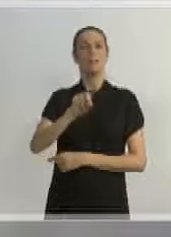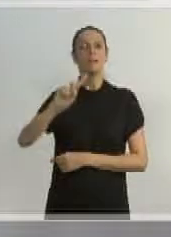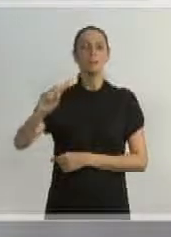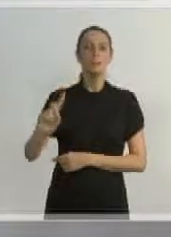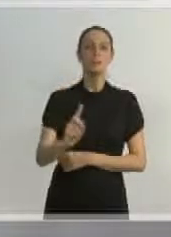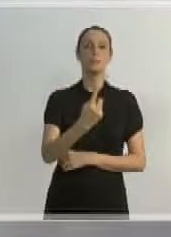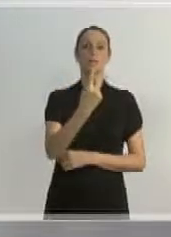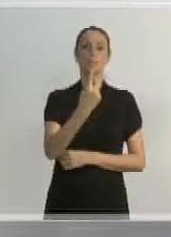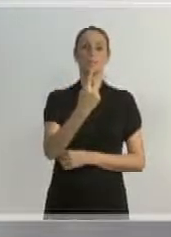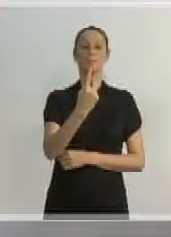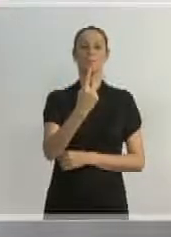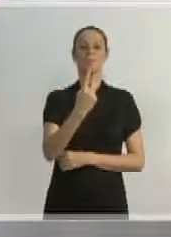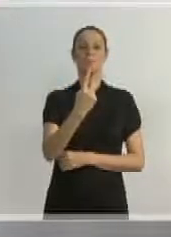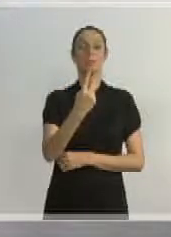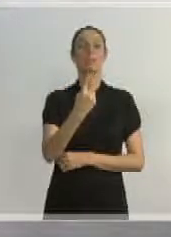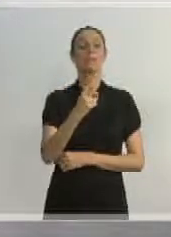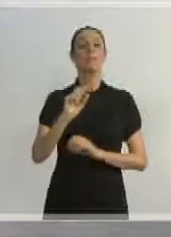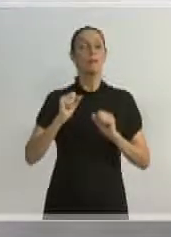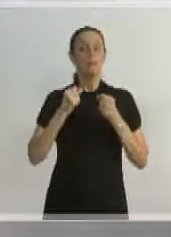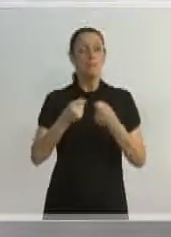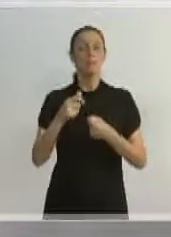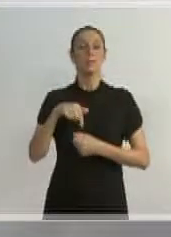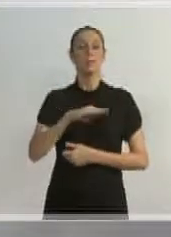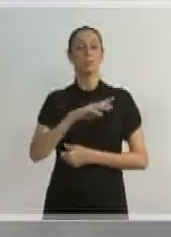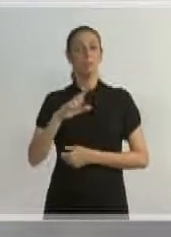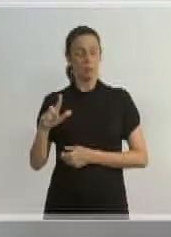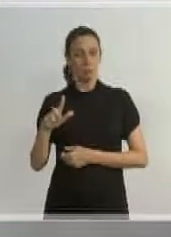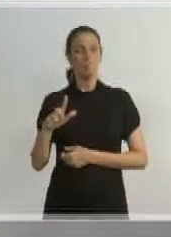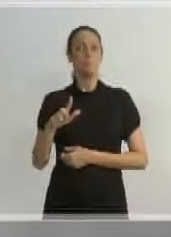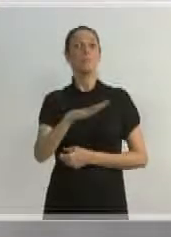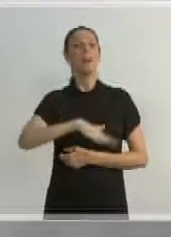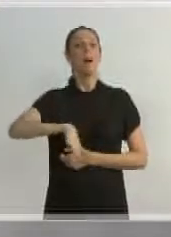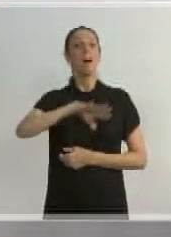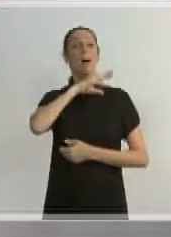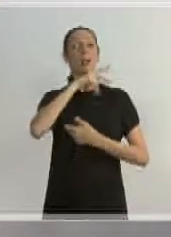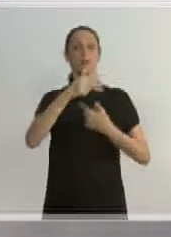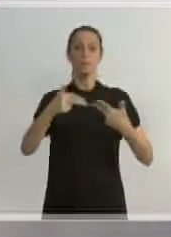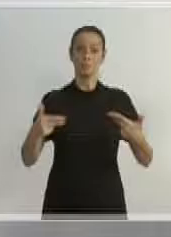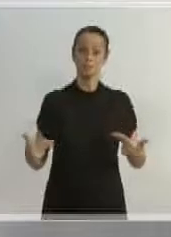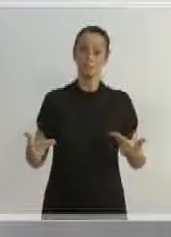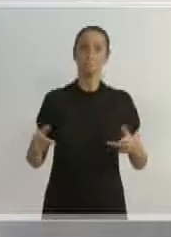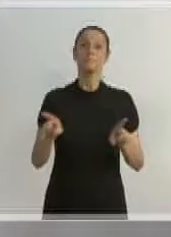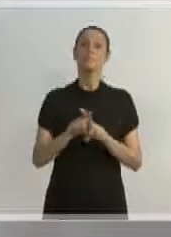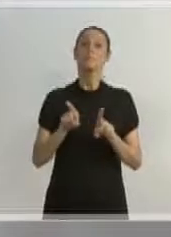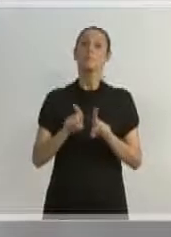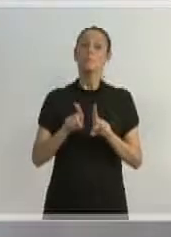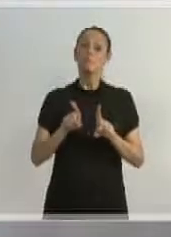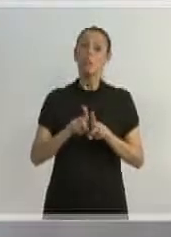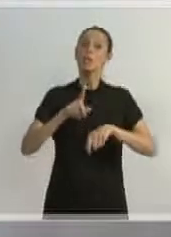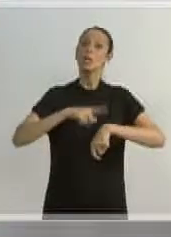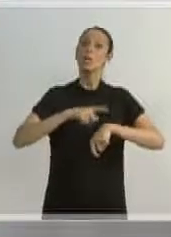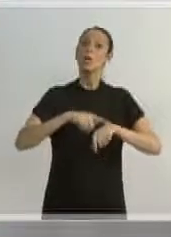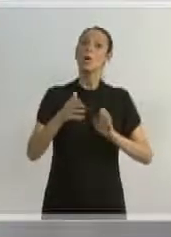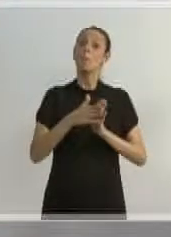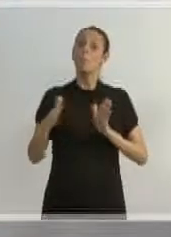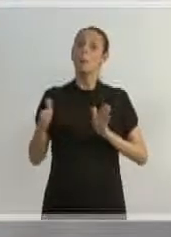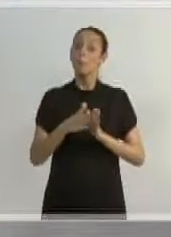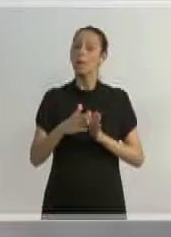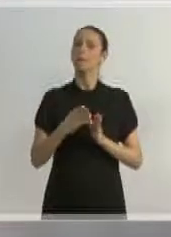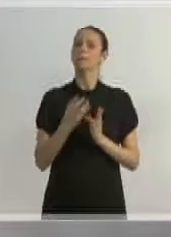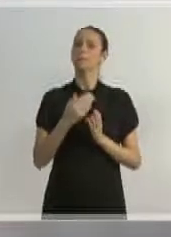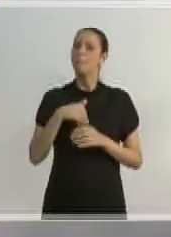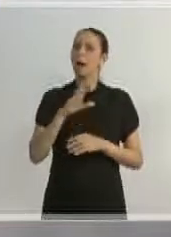vozes aqui ativas na cidade de Blumenau, no sentido de defender a questão dos animais e a questão da sustentabilidade num momento muito mais